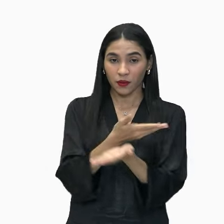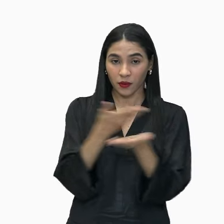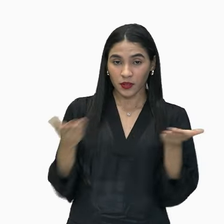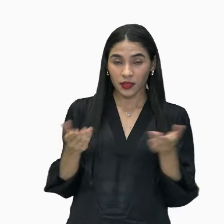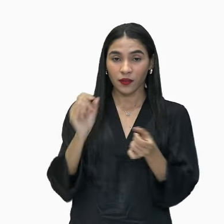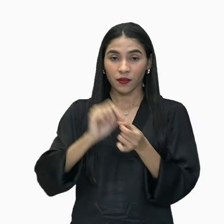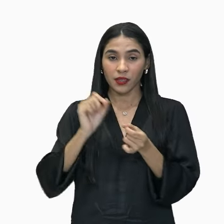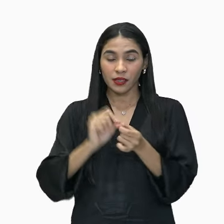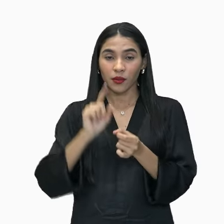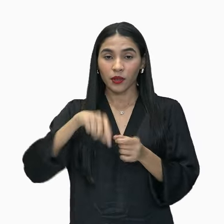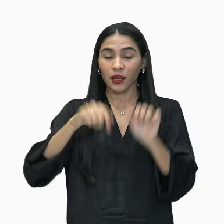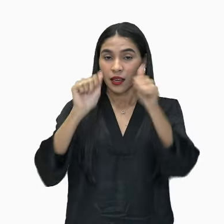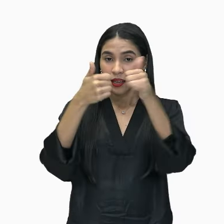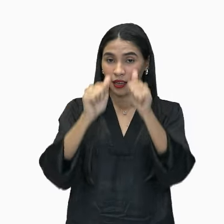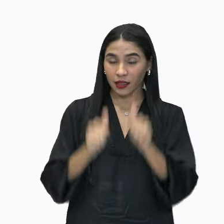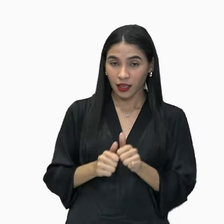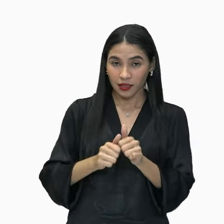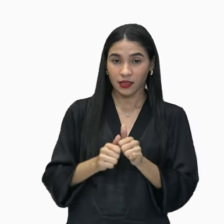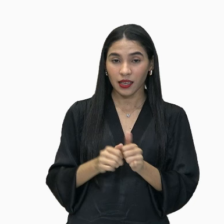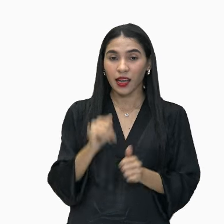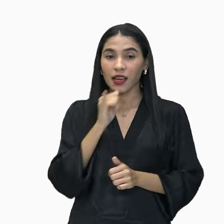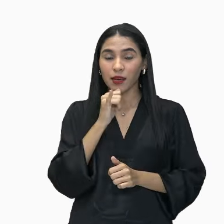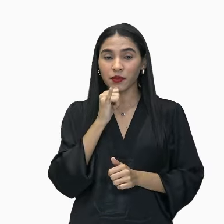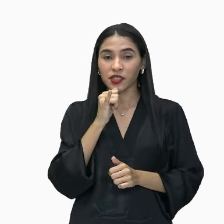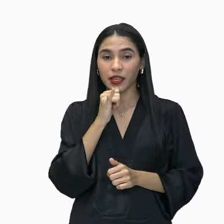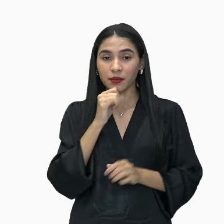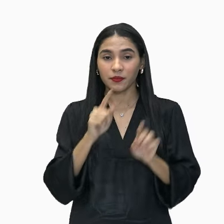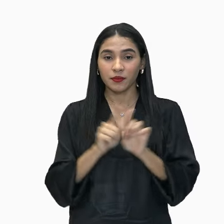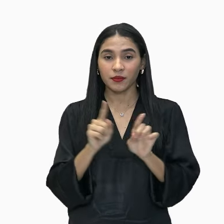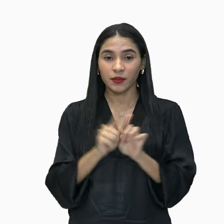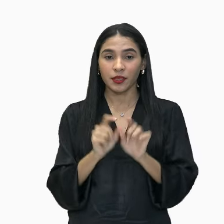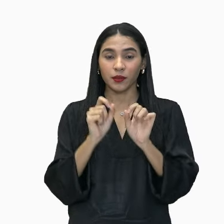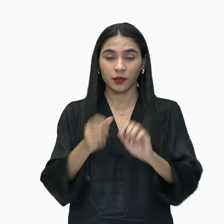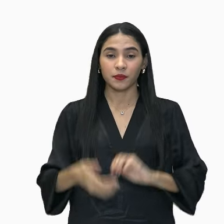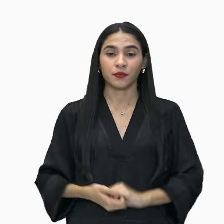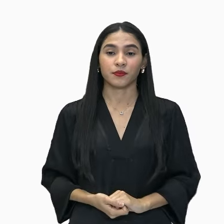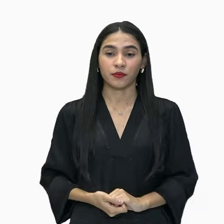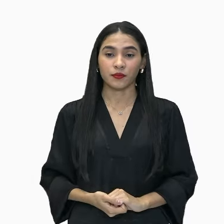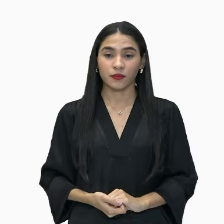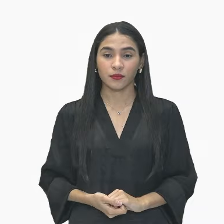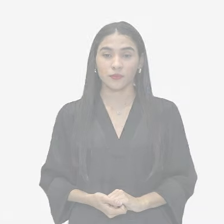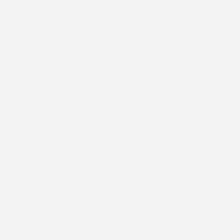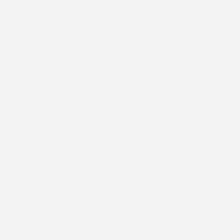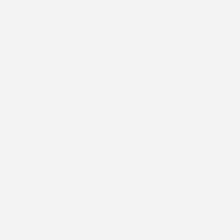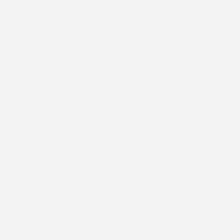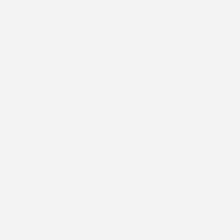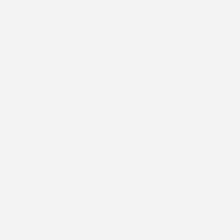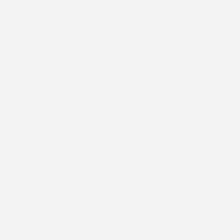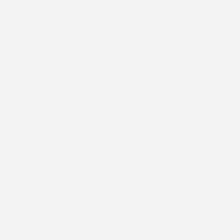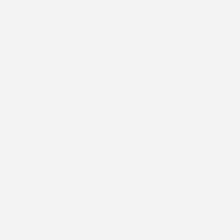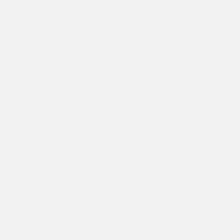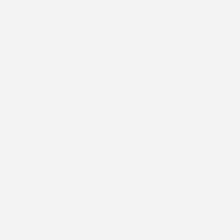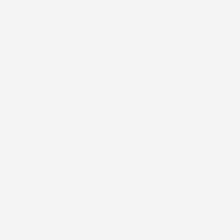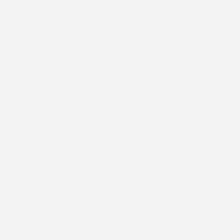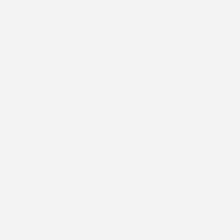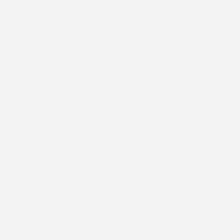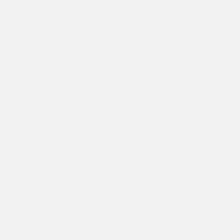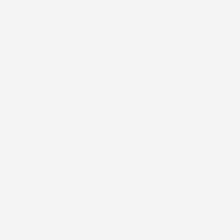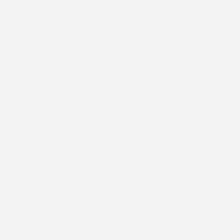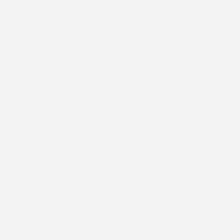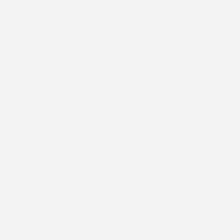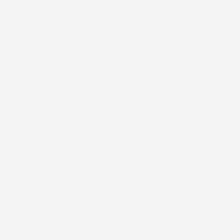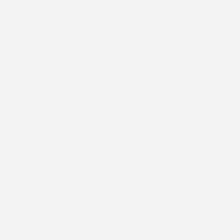fazer as análises, as primeiras análises, tá? é que, normalmente, a oração subordinada,